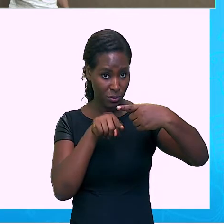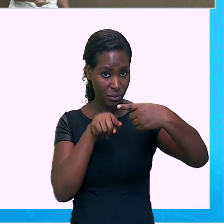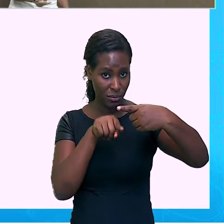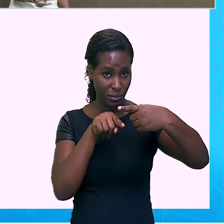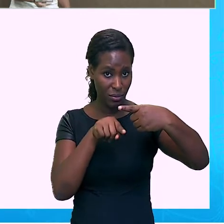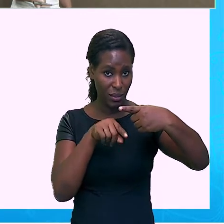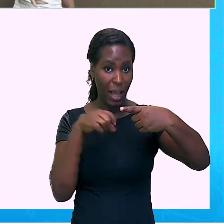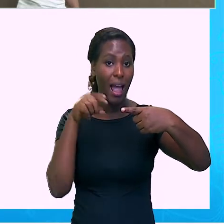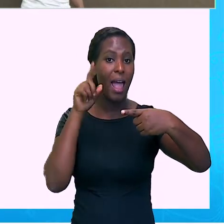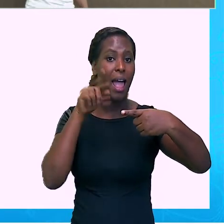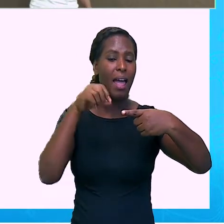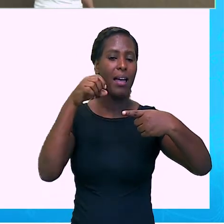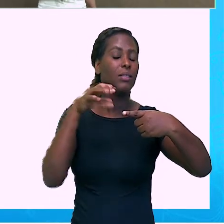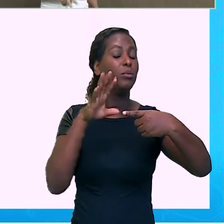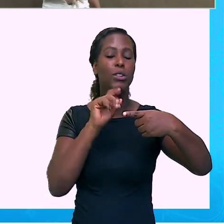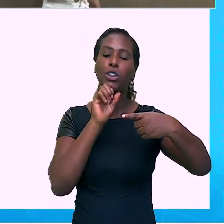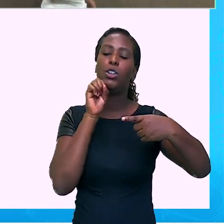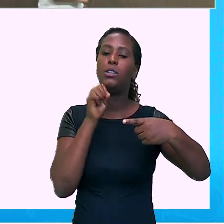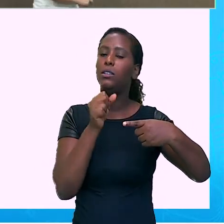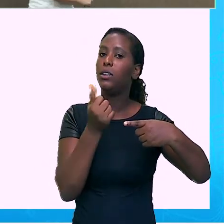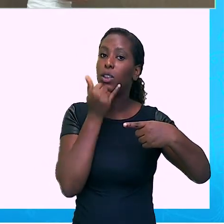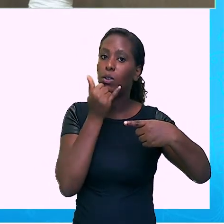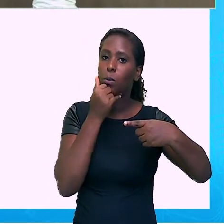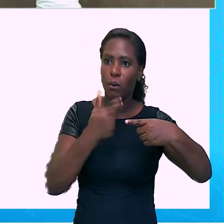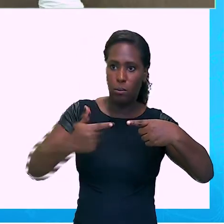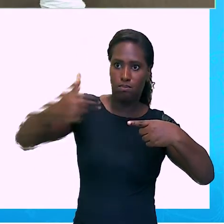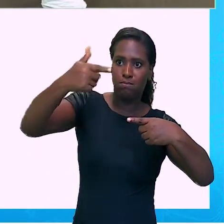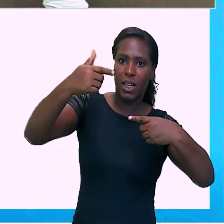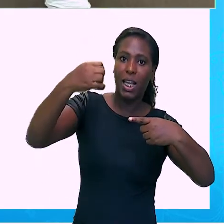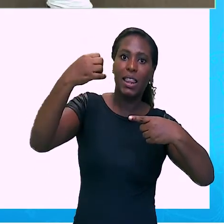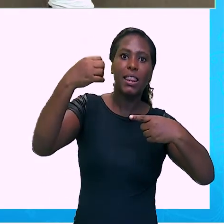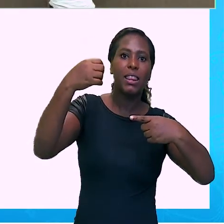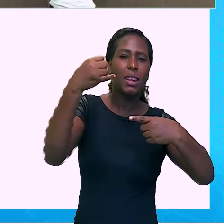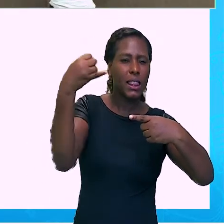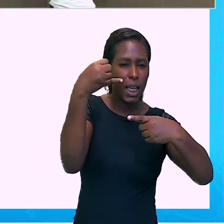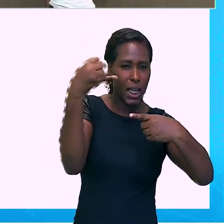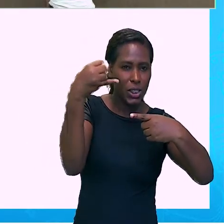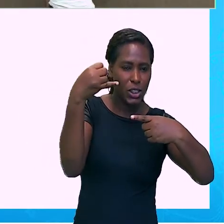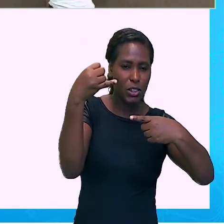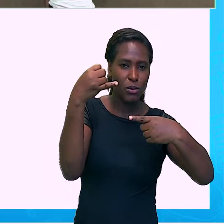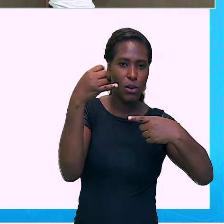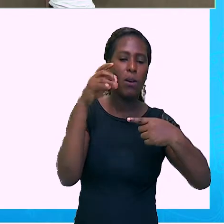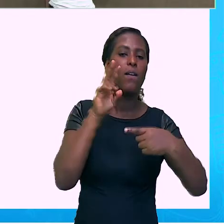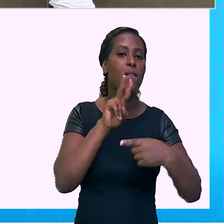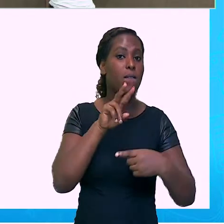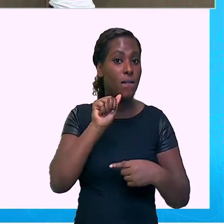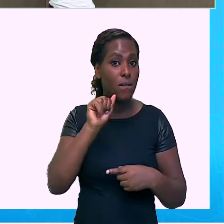O eu vou fazer? Inverter a fração. Então eu vou ter 5 terços.